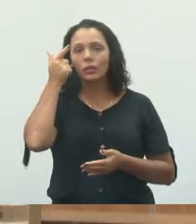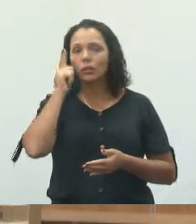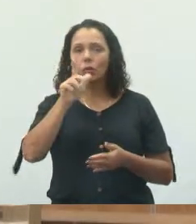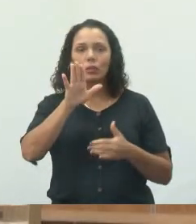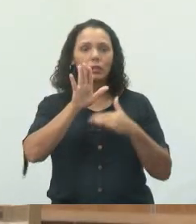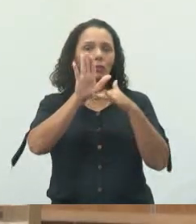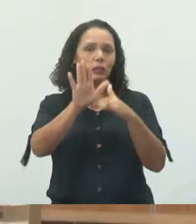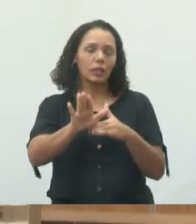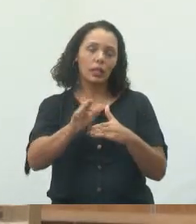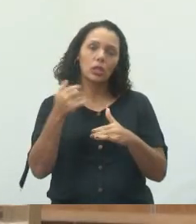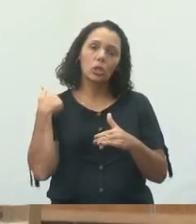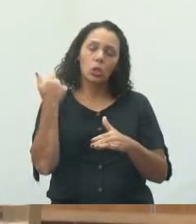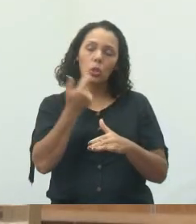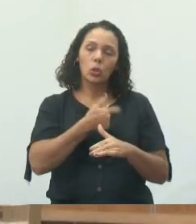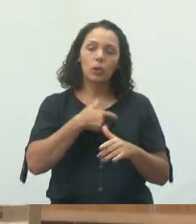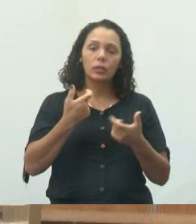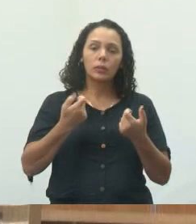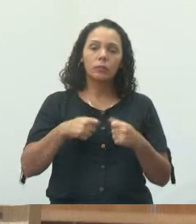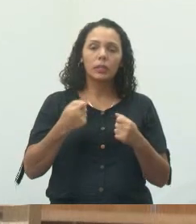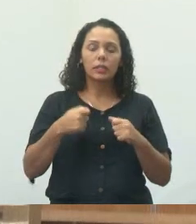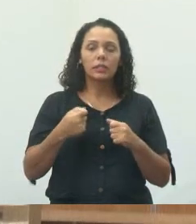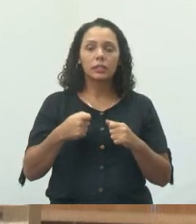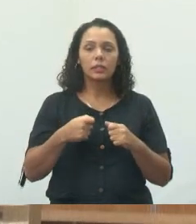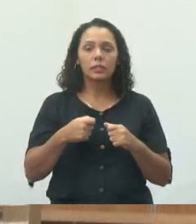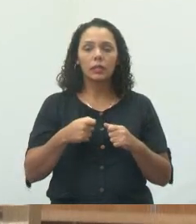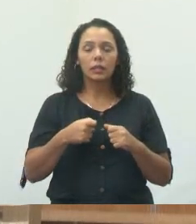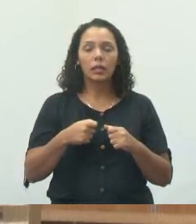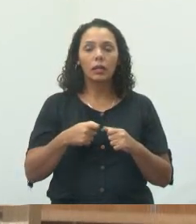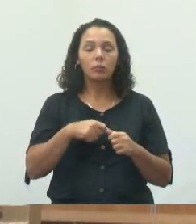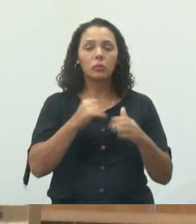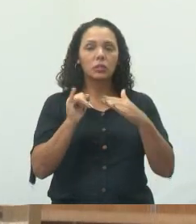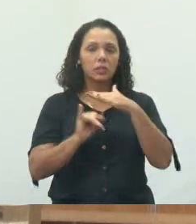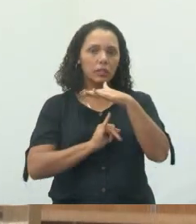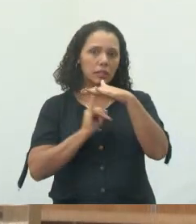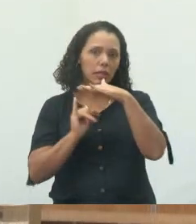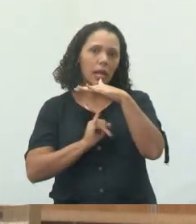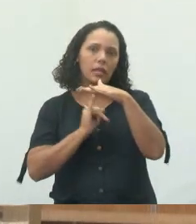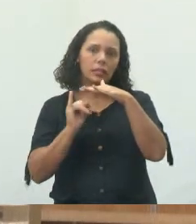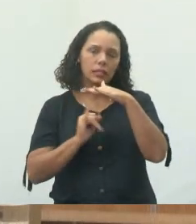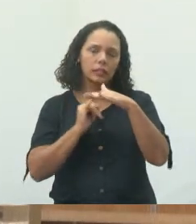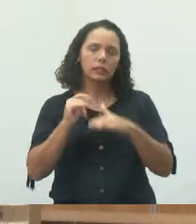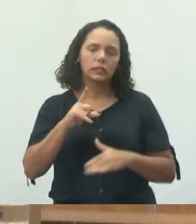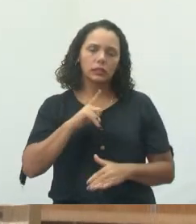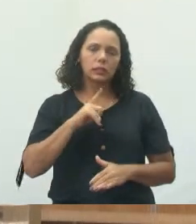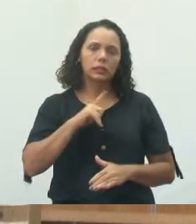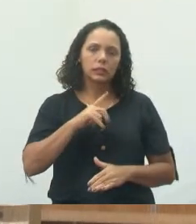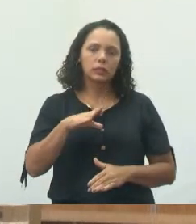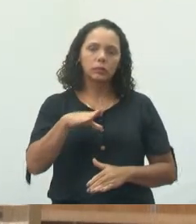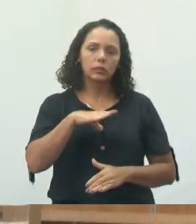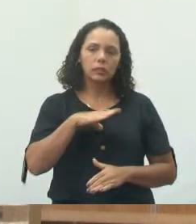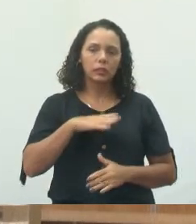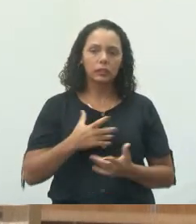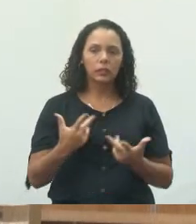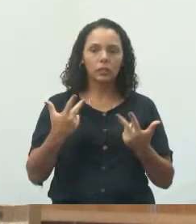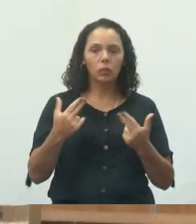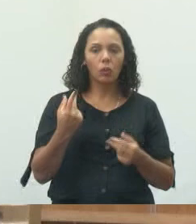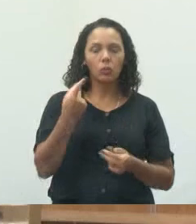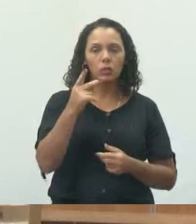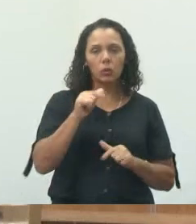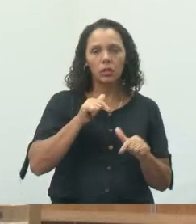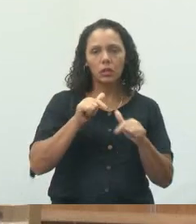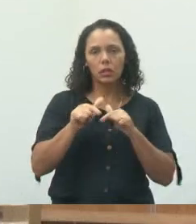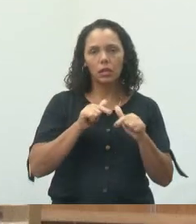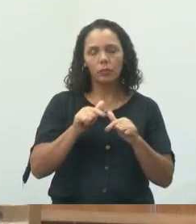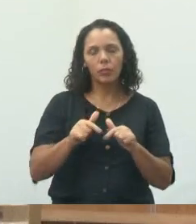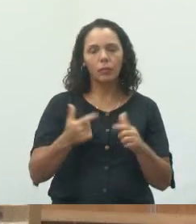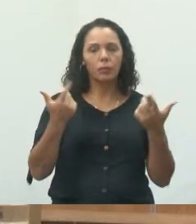nós dependemos da iniciativa privada, das entidades que nós temos aqui no município, como é o seu caso. Então, parabéns